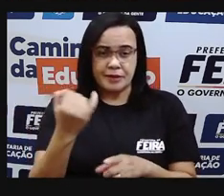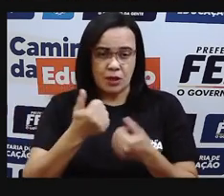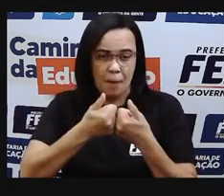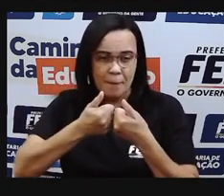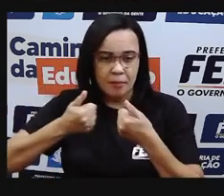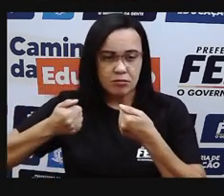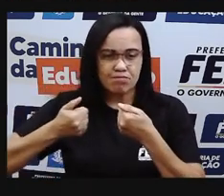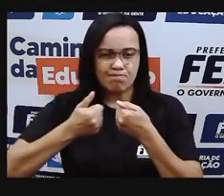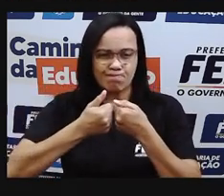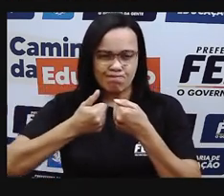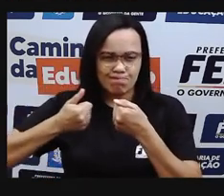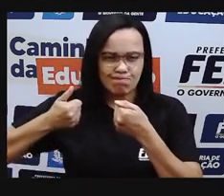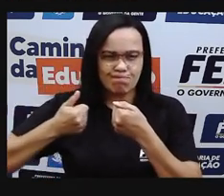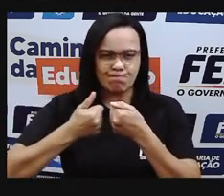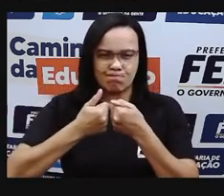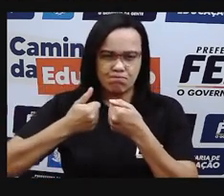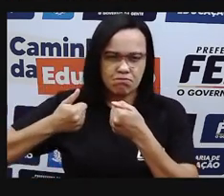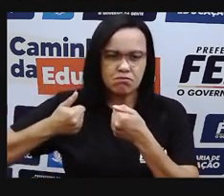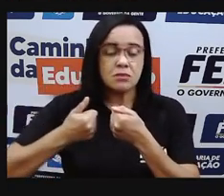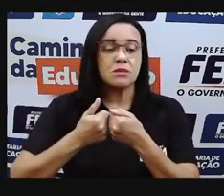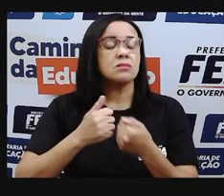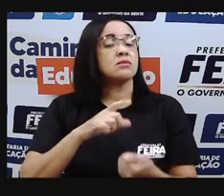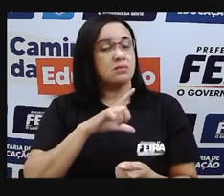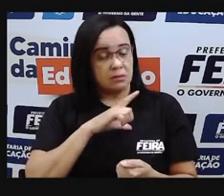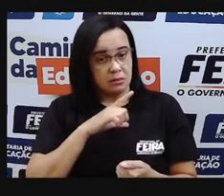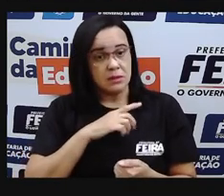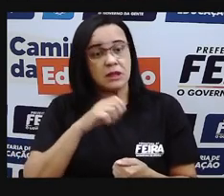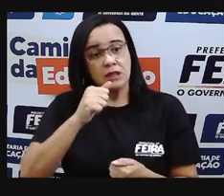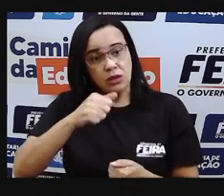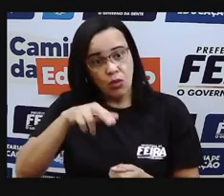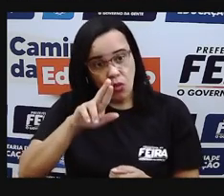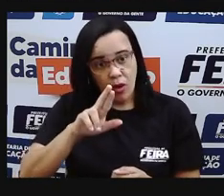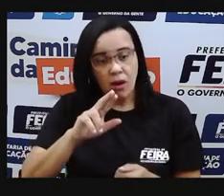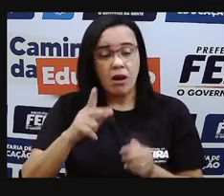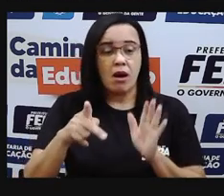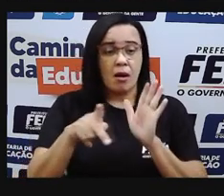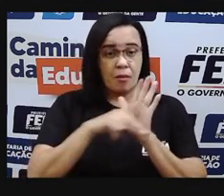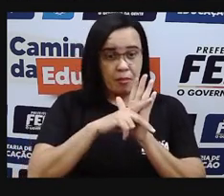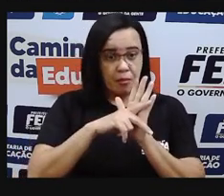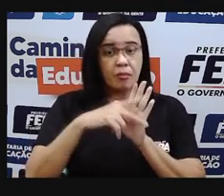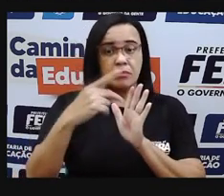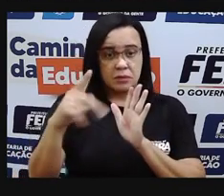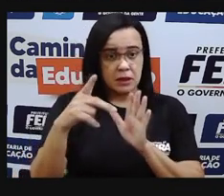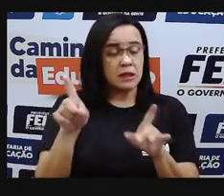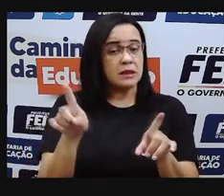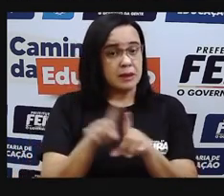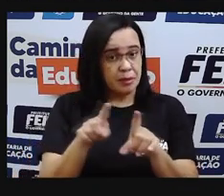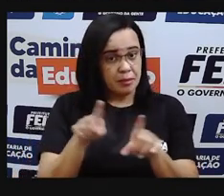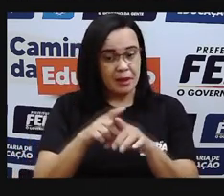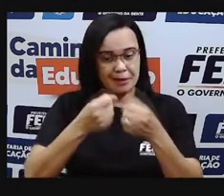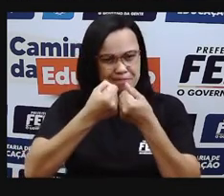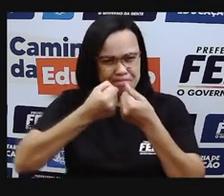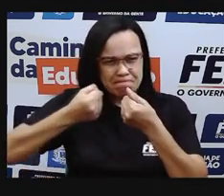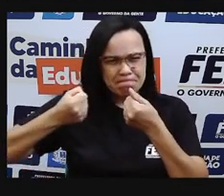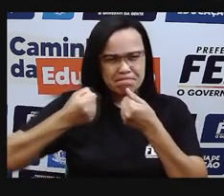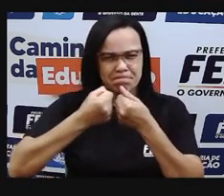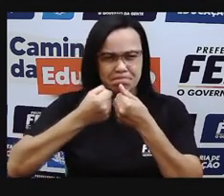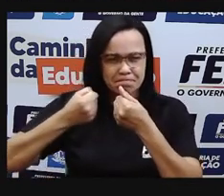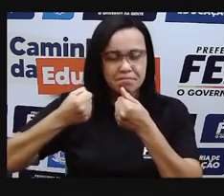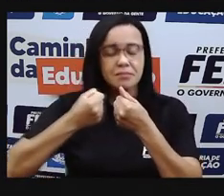está sendo comprimido. Então, o ar tem a propriedade de compressão. Ele pode ser comprimido.